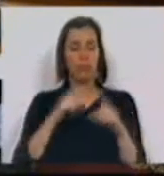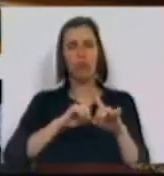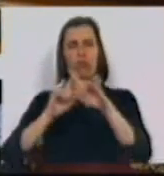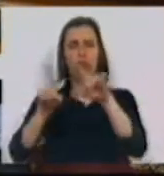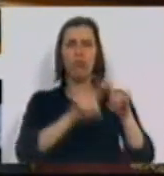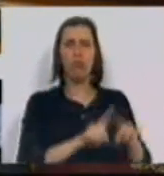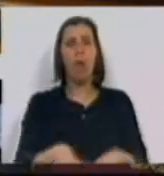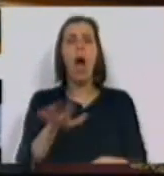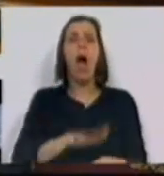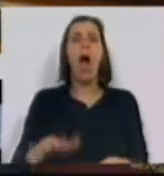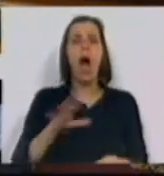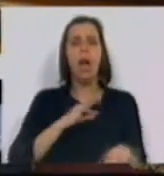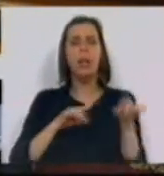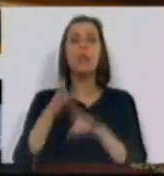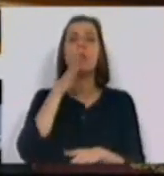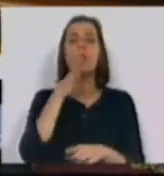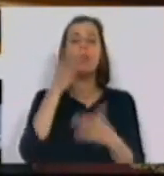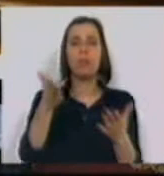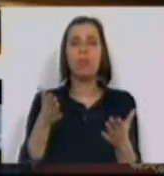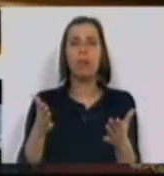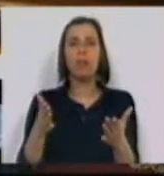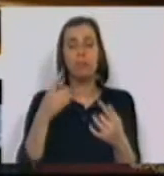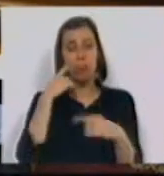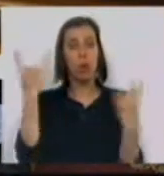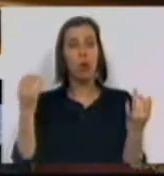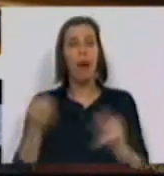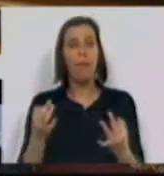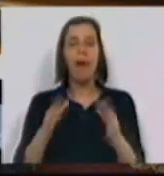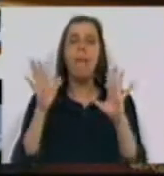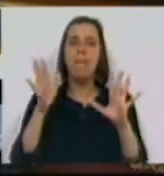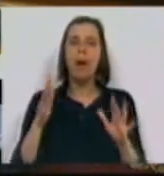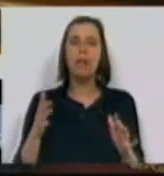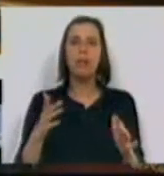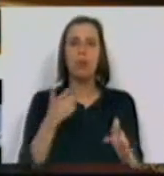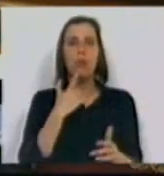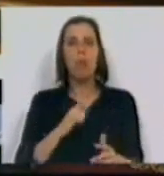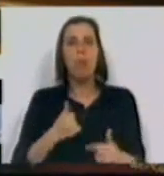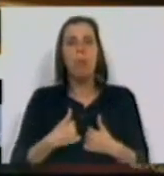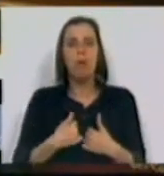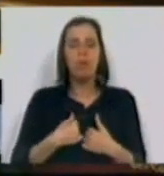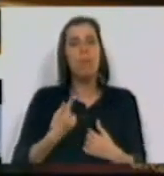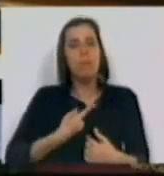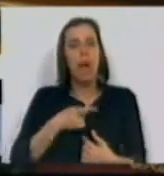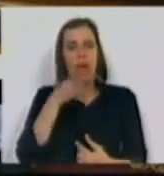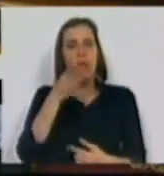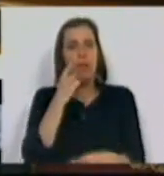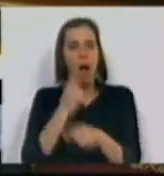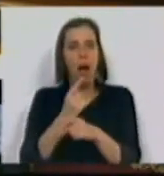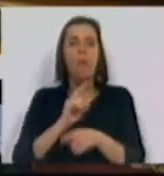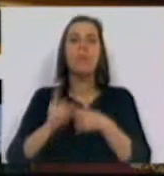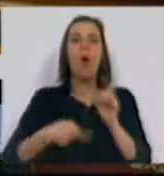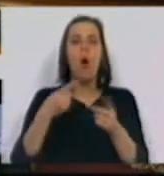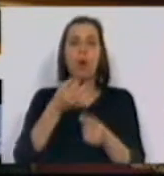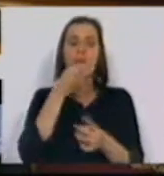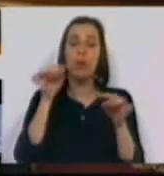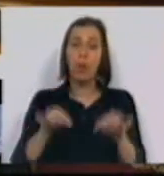variadas áreas como a Sra. Deputada aqui trouxe, mas eu não poderia naturalmente deixar de me referir àquilo que aqui